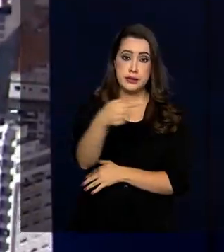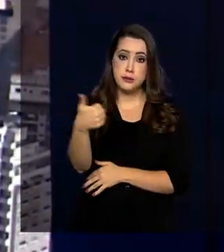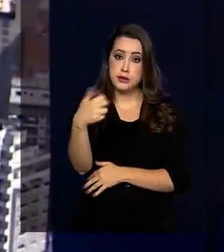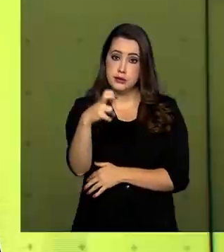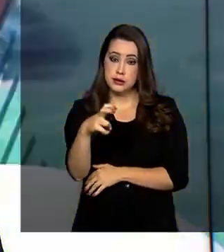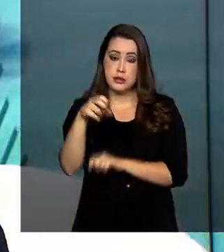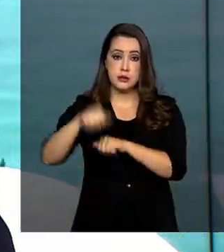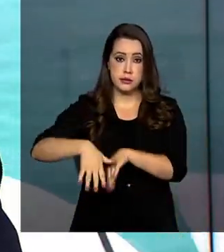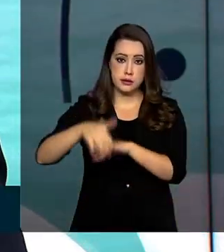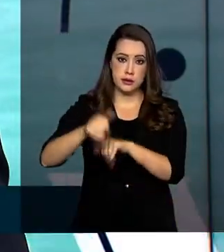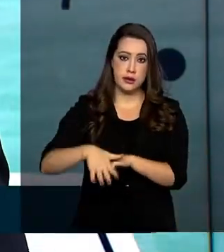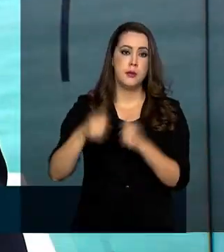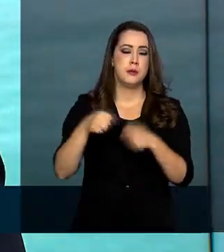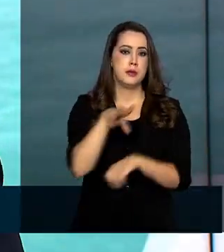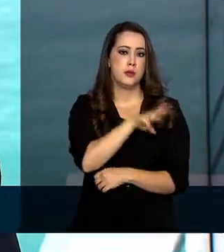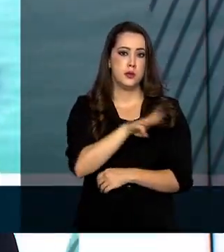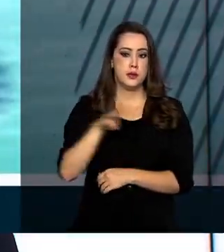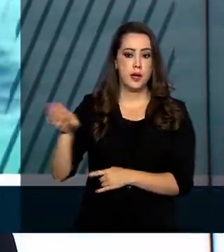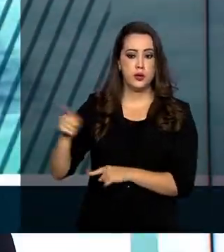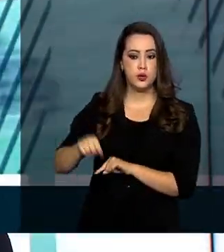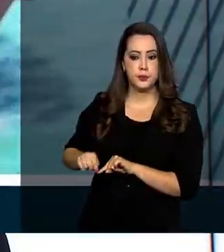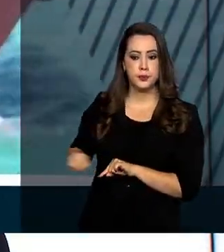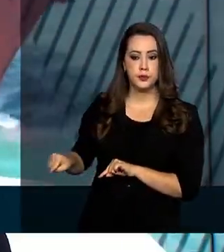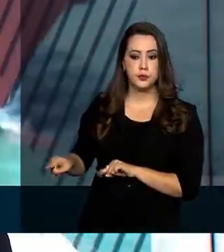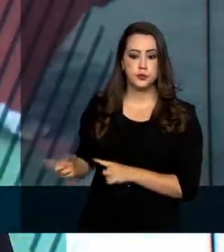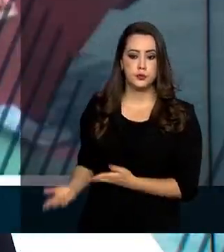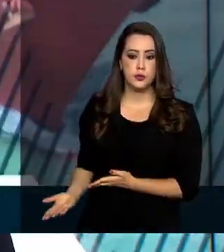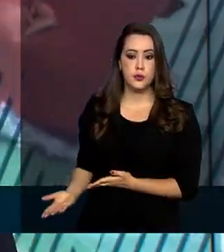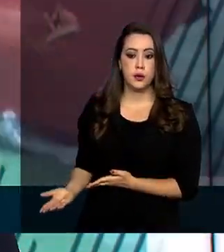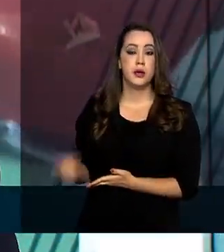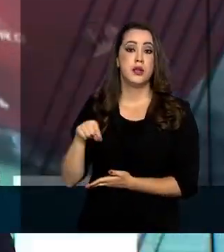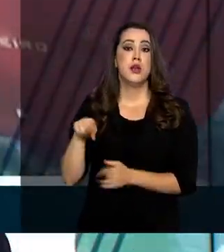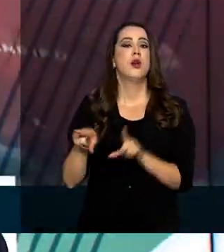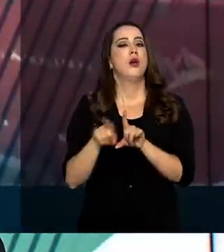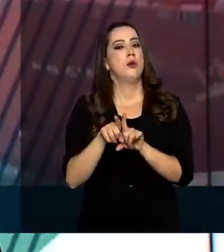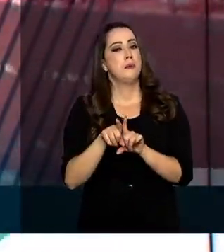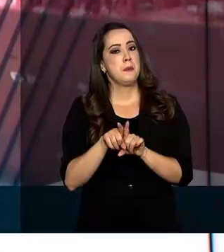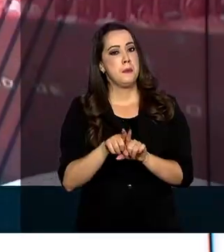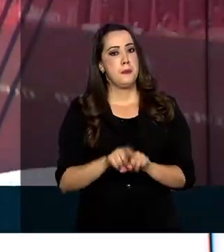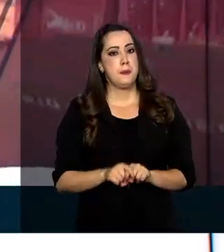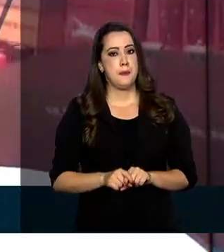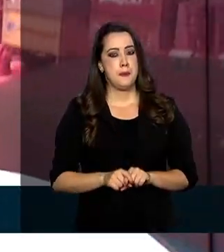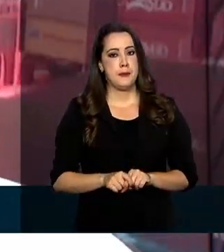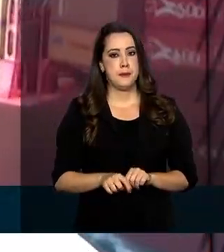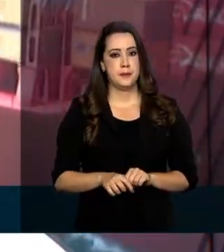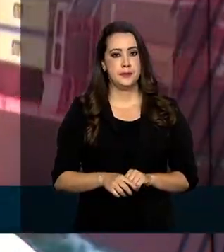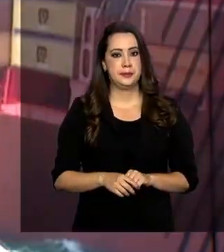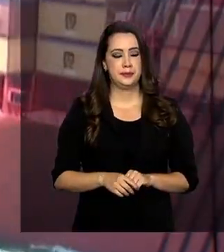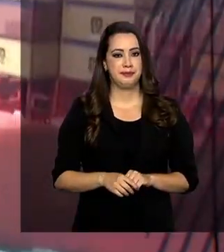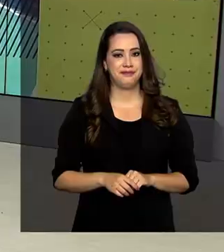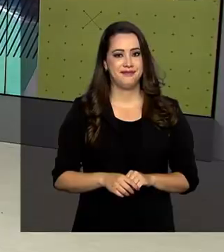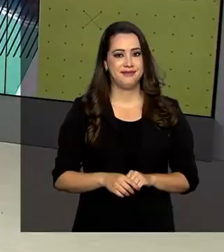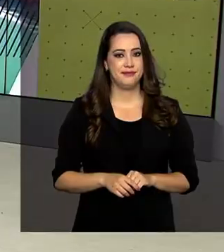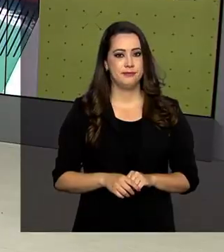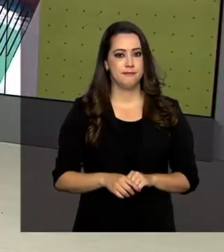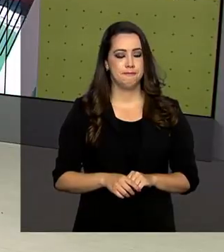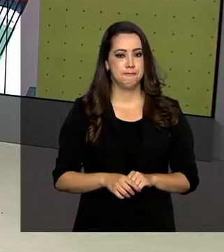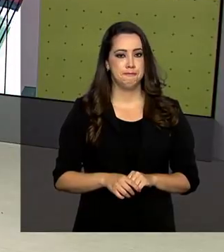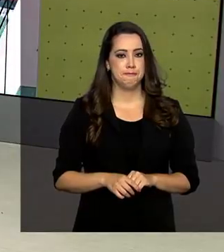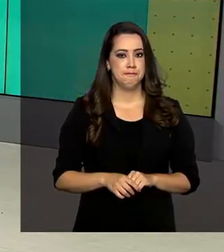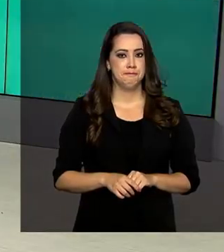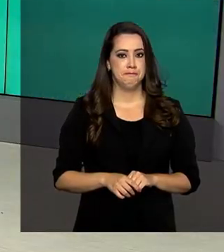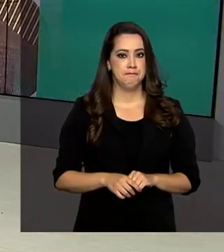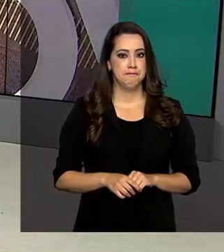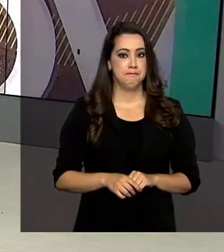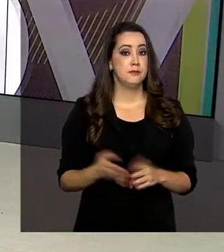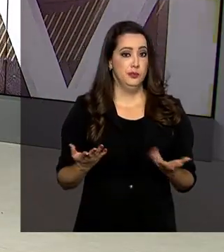pelo site do programa, no endereço prouniportal.mec.gov.br. O